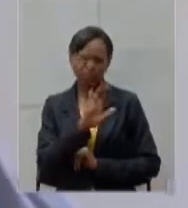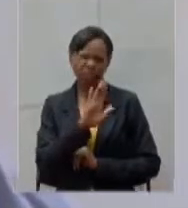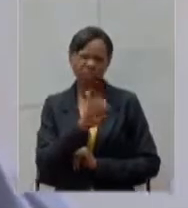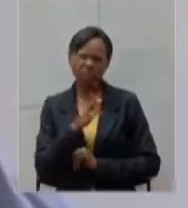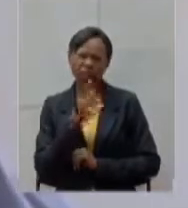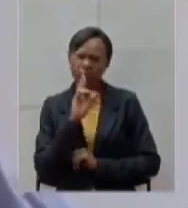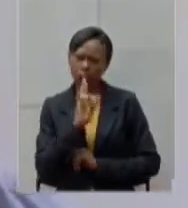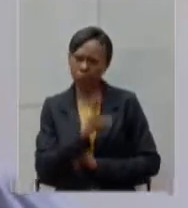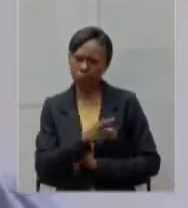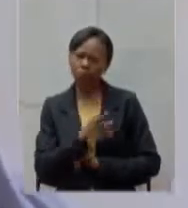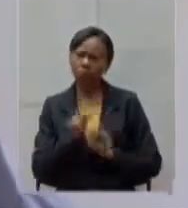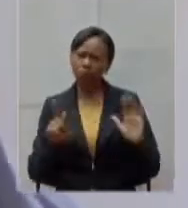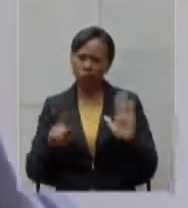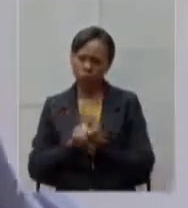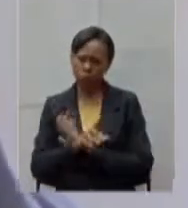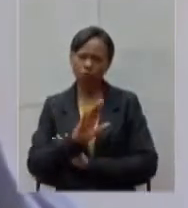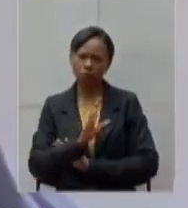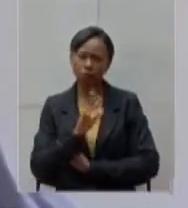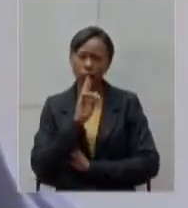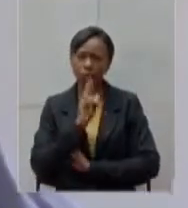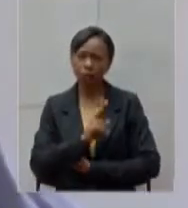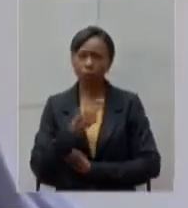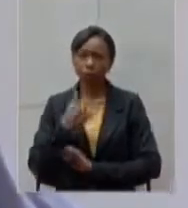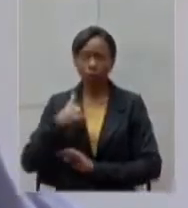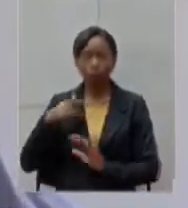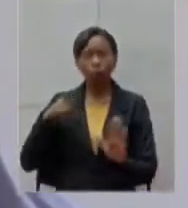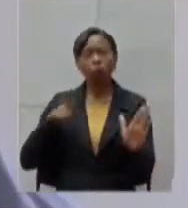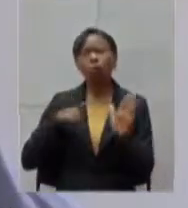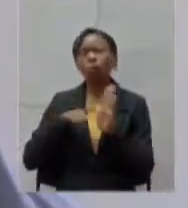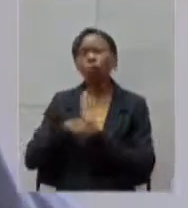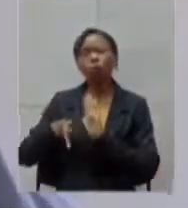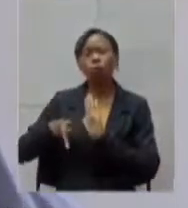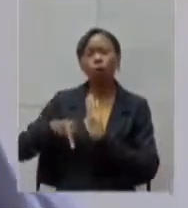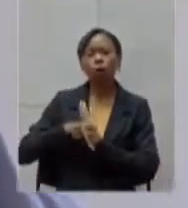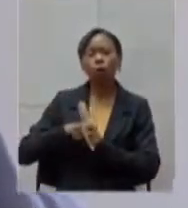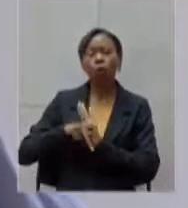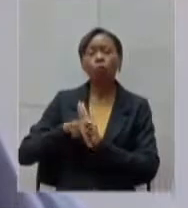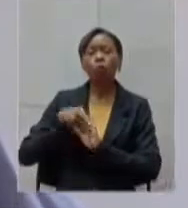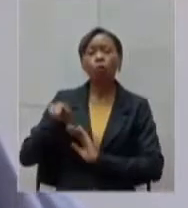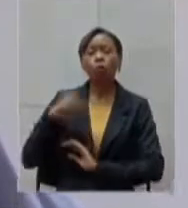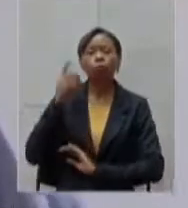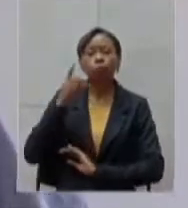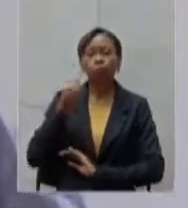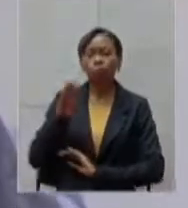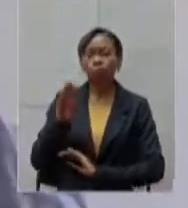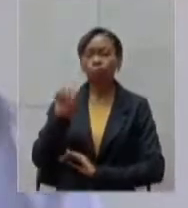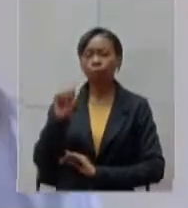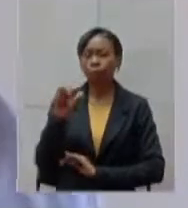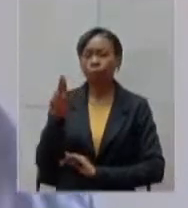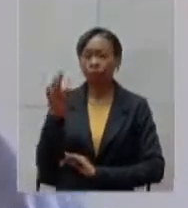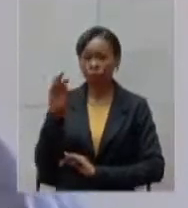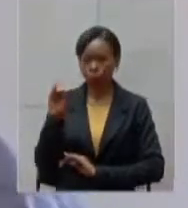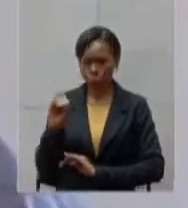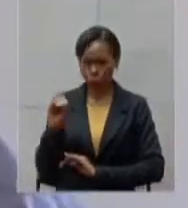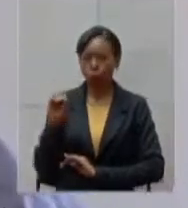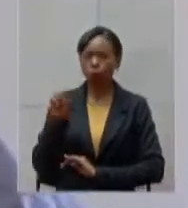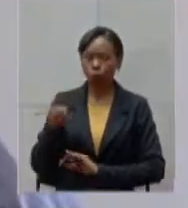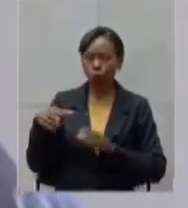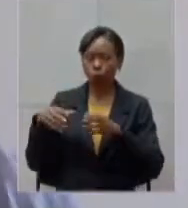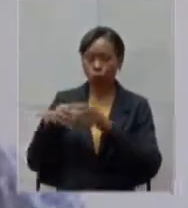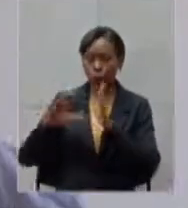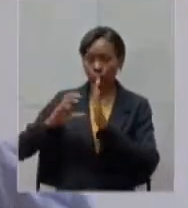feita por outro deputado eu farei aqui apenas perguntas do deputado Bartô companheiro nosso de bloco do partido novo